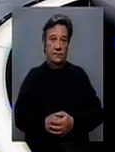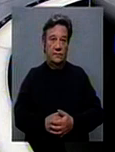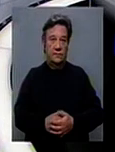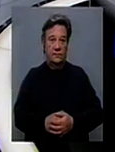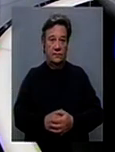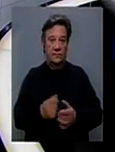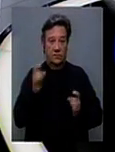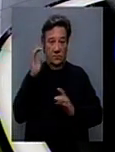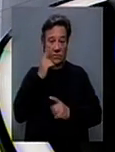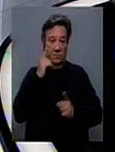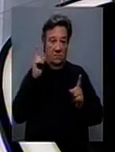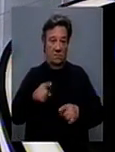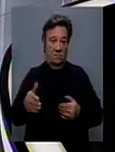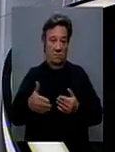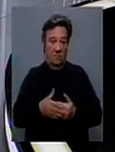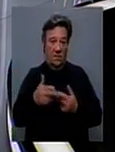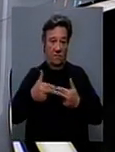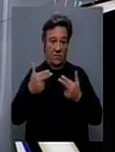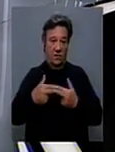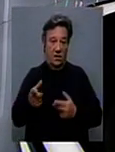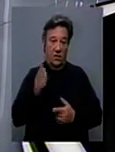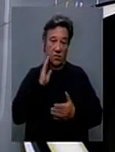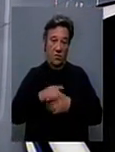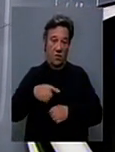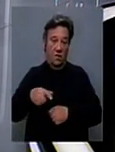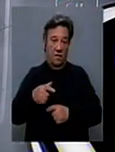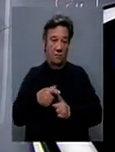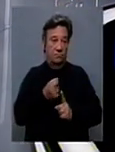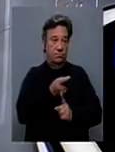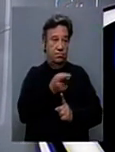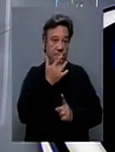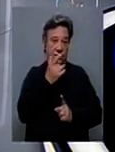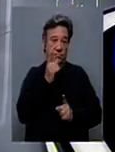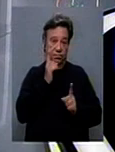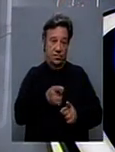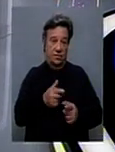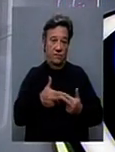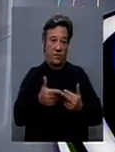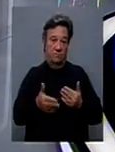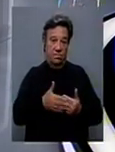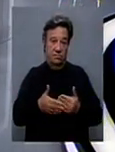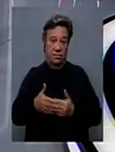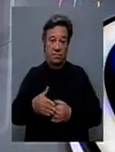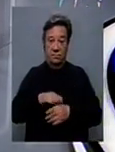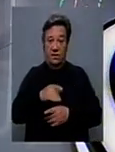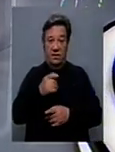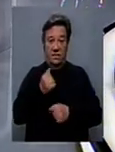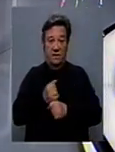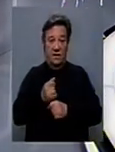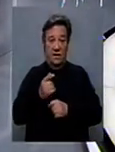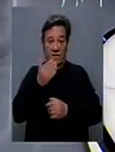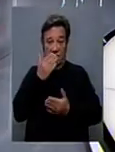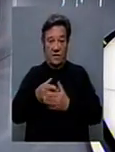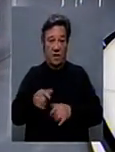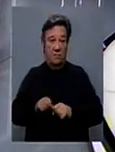A Europa volta a encerrar as fronteiras. Nas últimas horas, vários países começaram a fechar fronteiras para fazer face à propagação